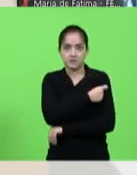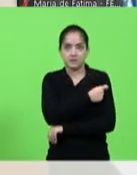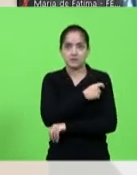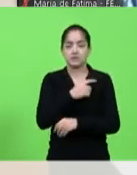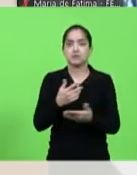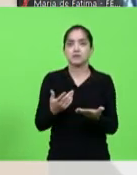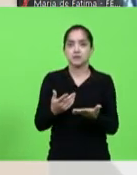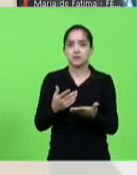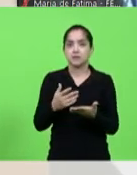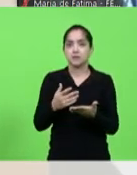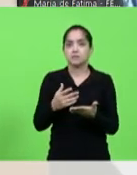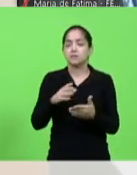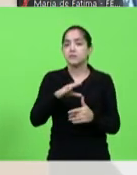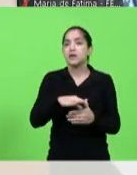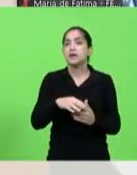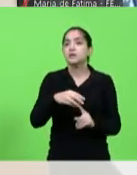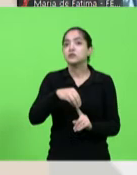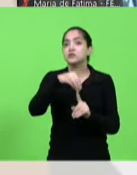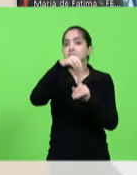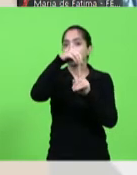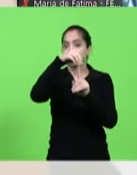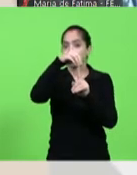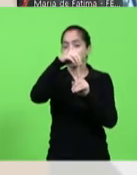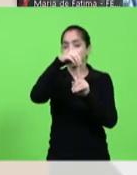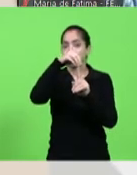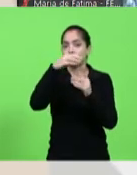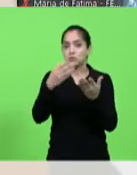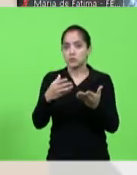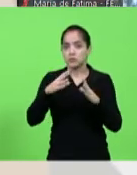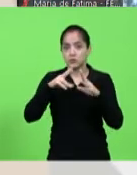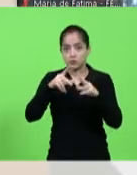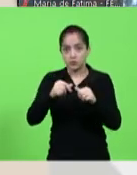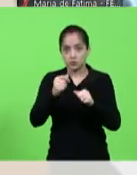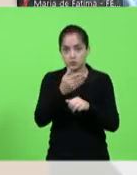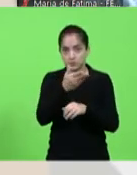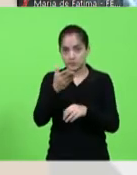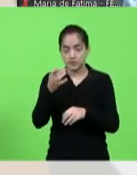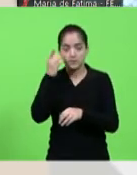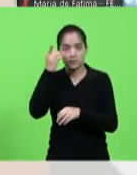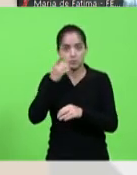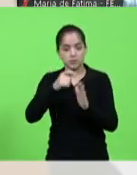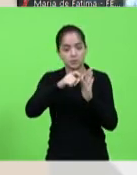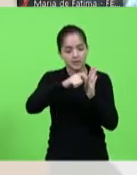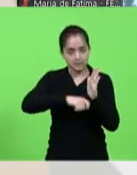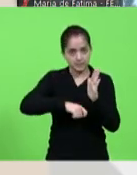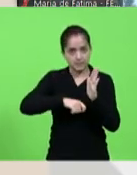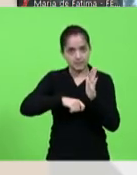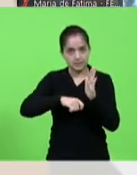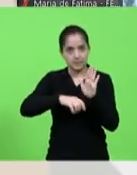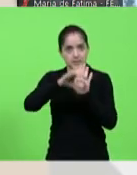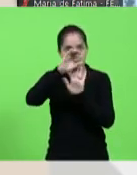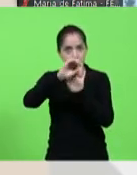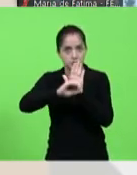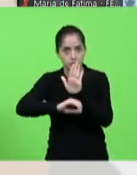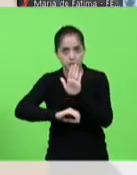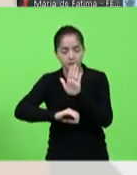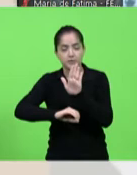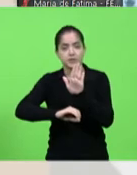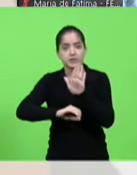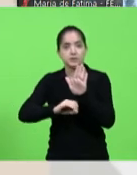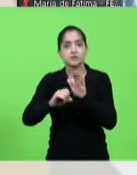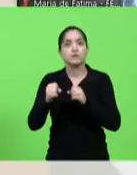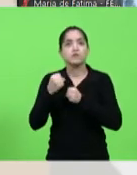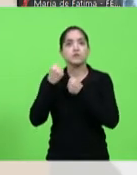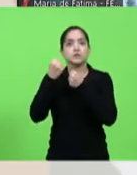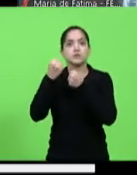destacamos aqui na introdução, para que todos os colegas deputados assinem também este ofício, dando força